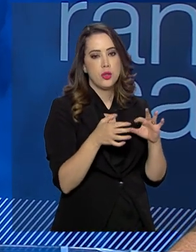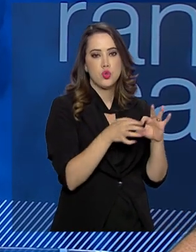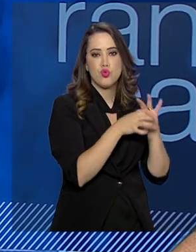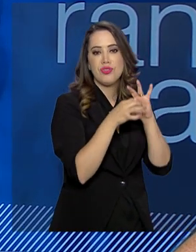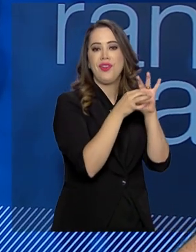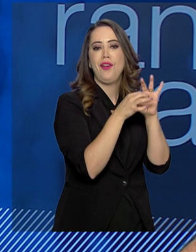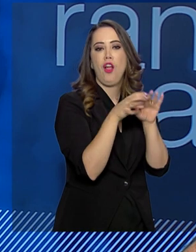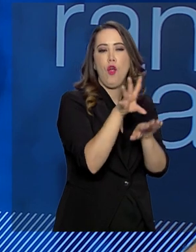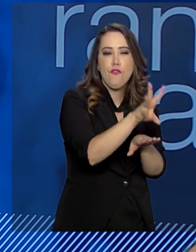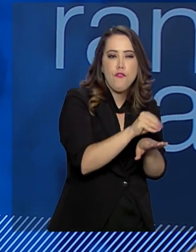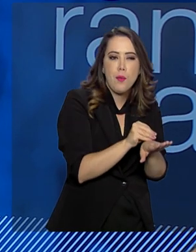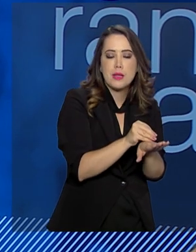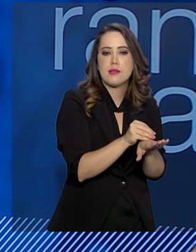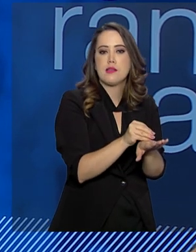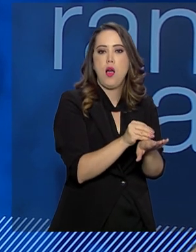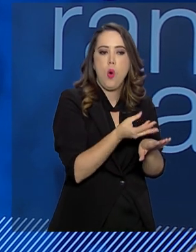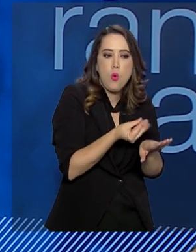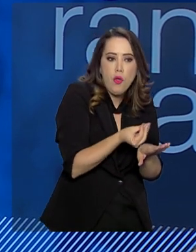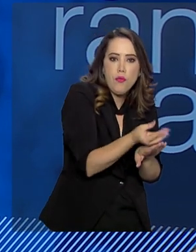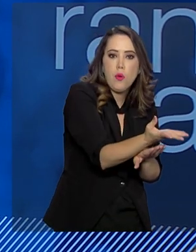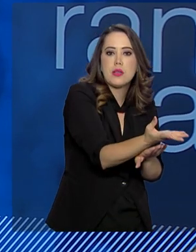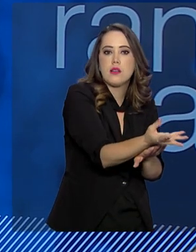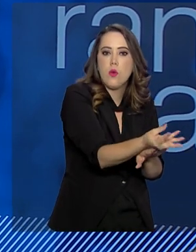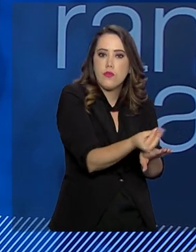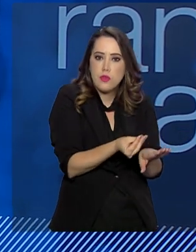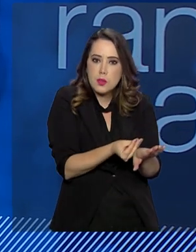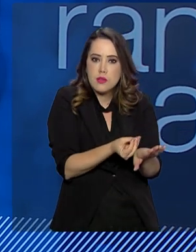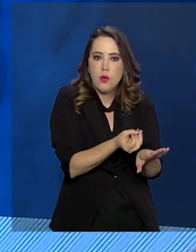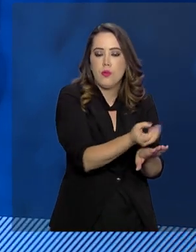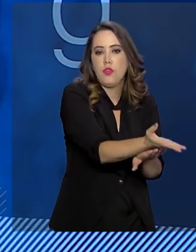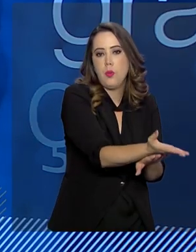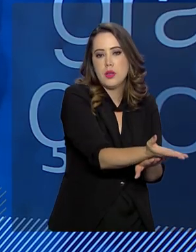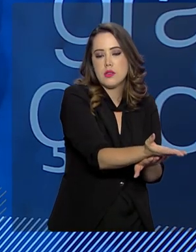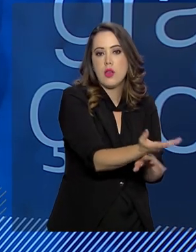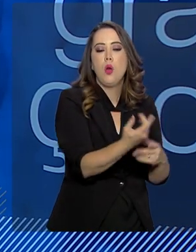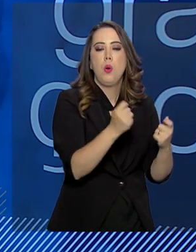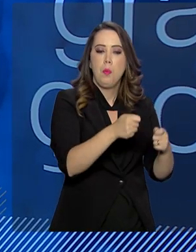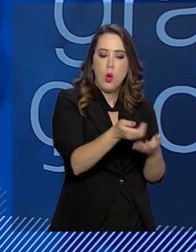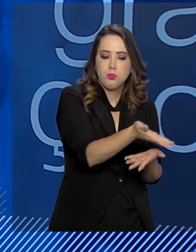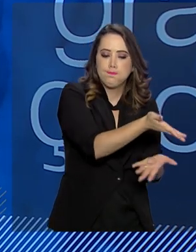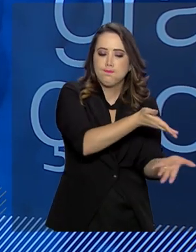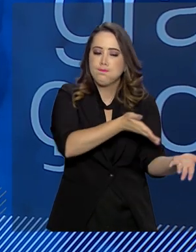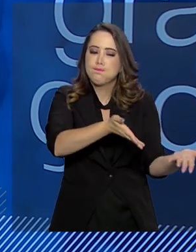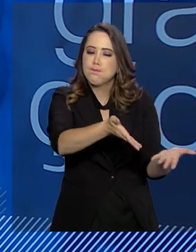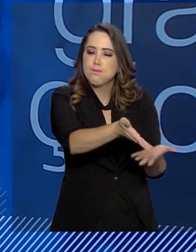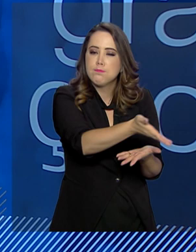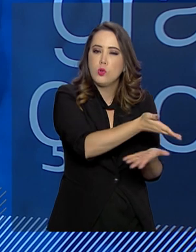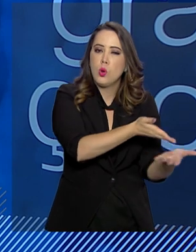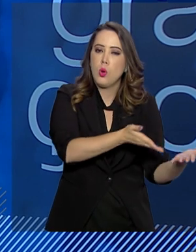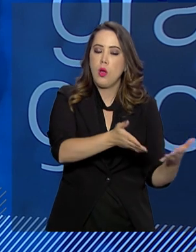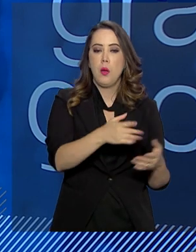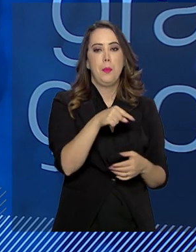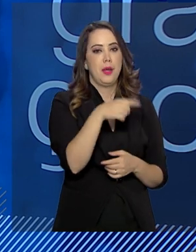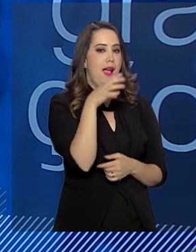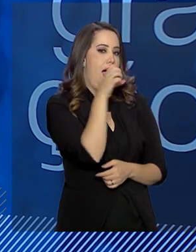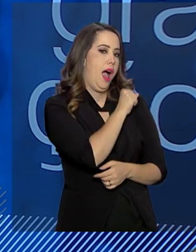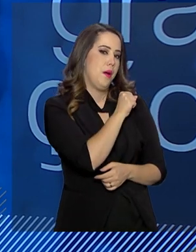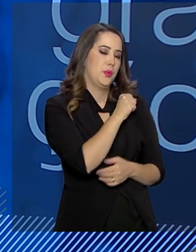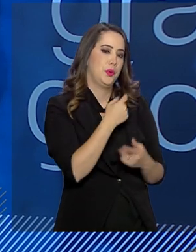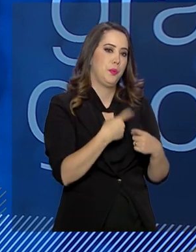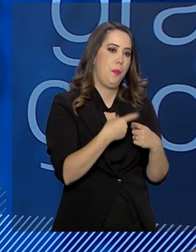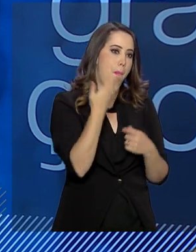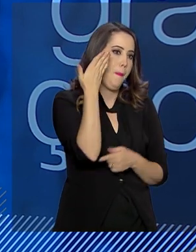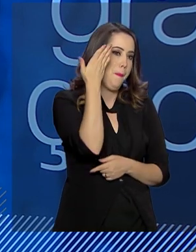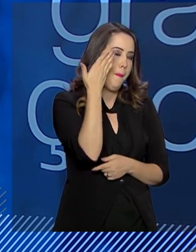ambiente, que a gente chama de consciência compartilhada entre as instituições, possibilidade de trocar informações, muito rápido, de compartilhar